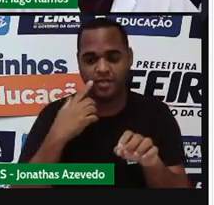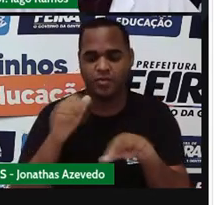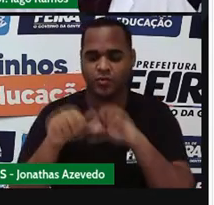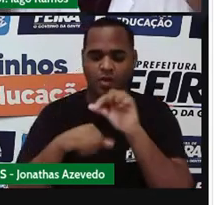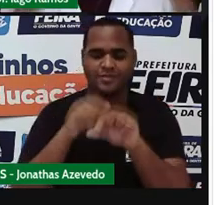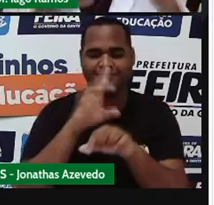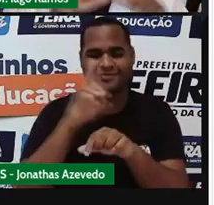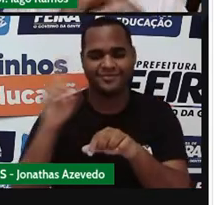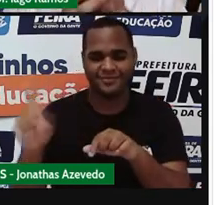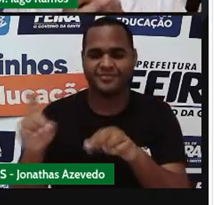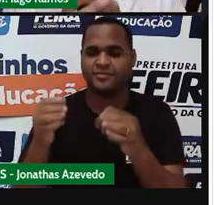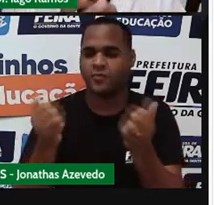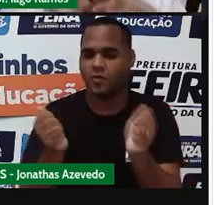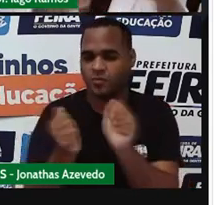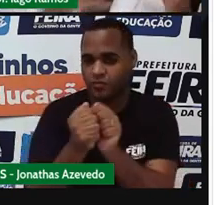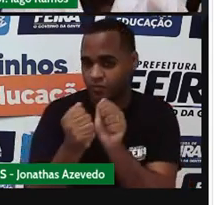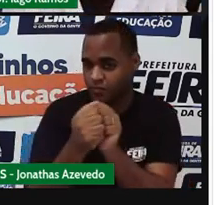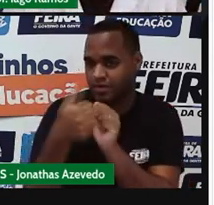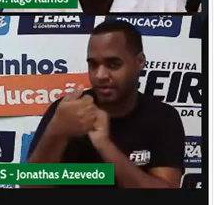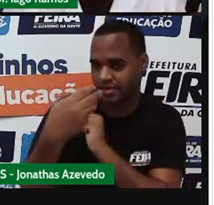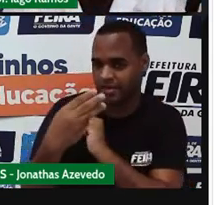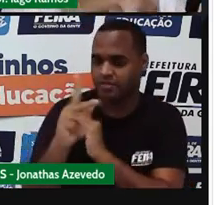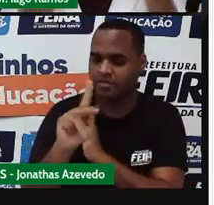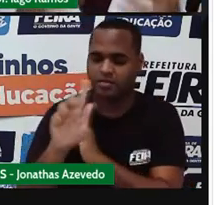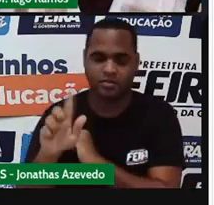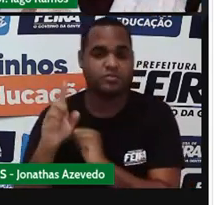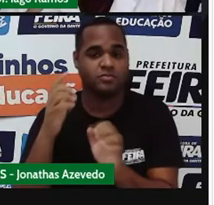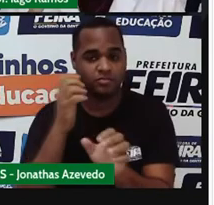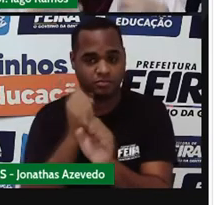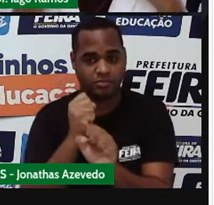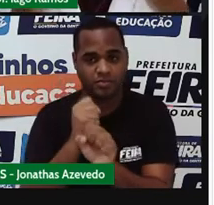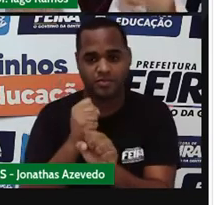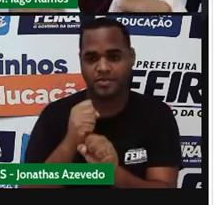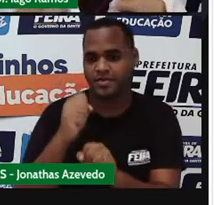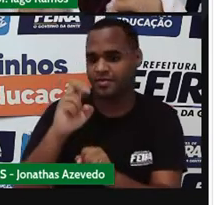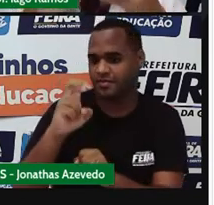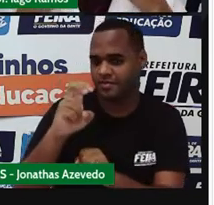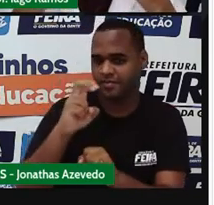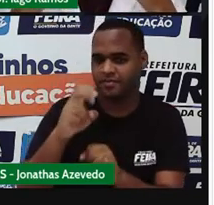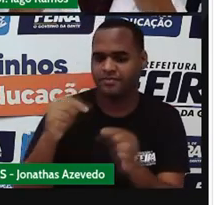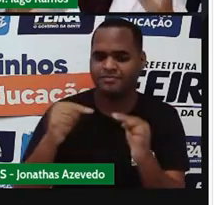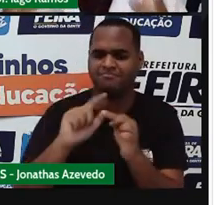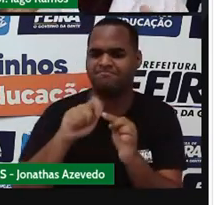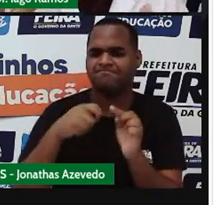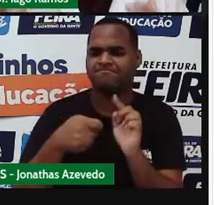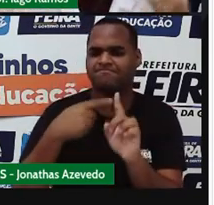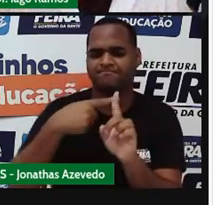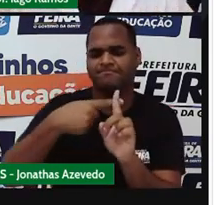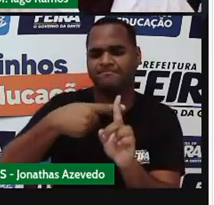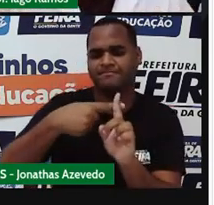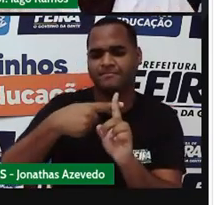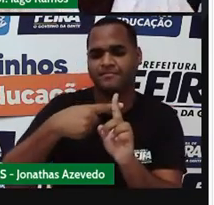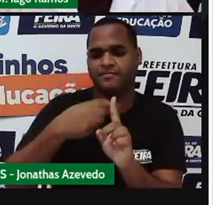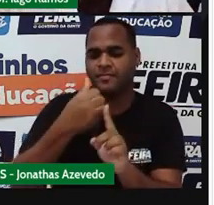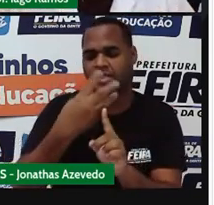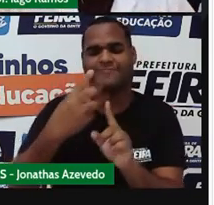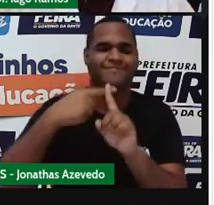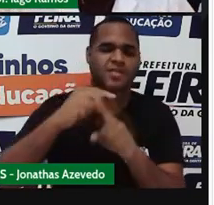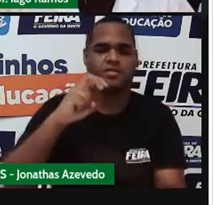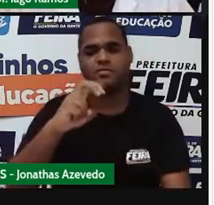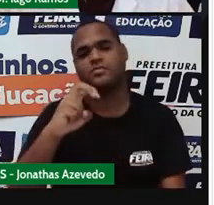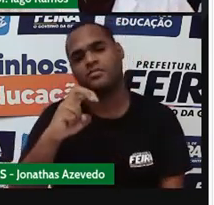direito junta o de 13 com o de 5. Esse junta tem o significado de fazer uma conta de mais. Uma adição.